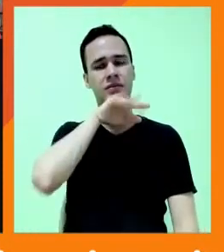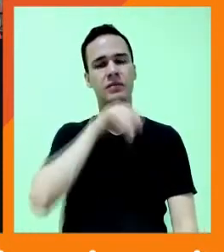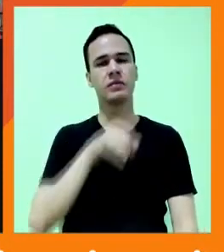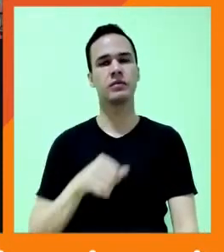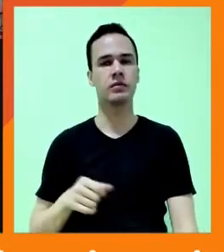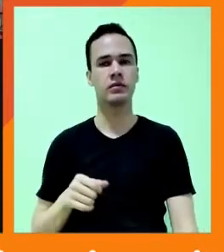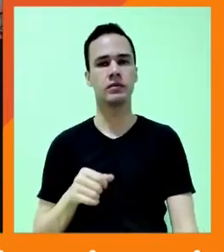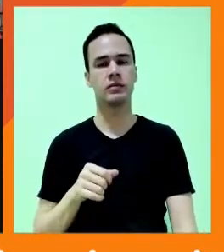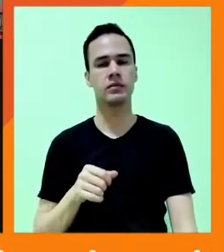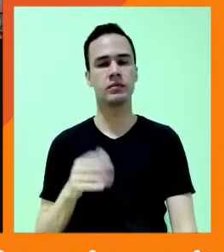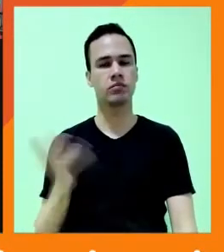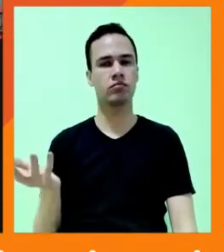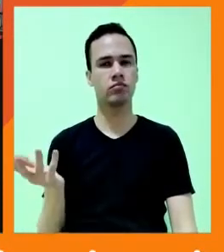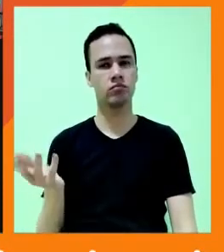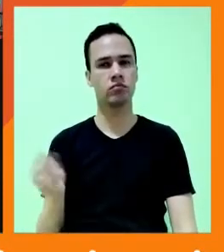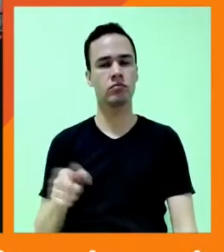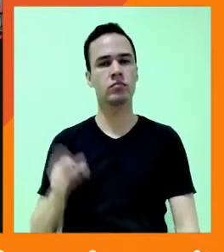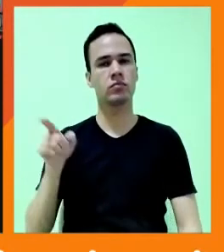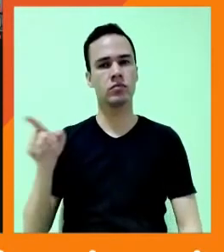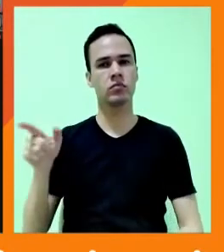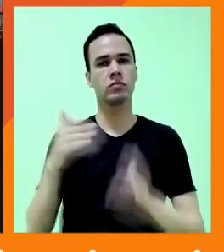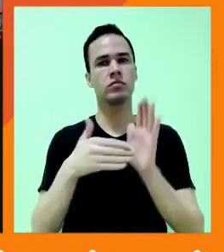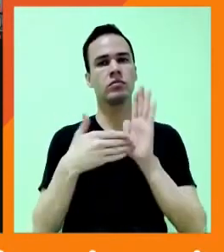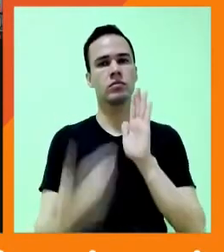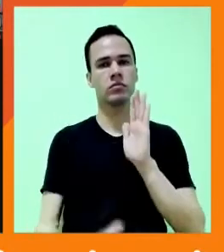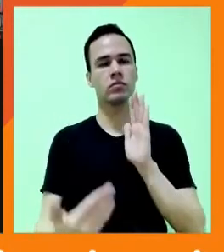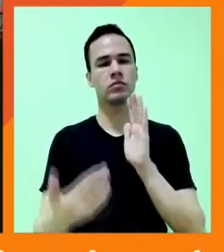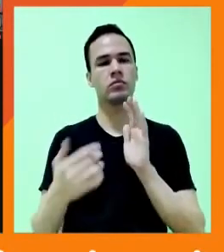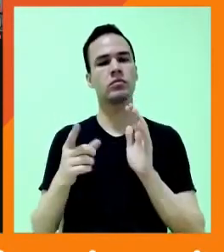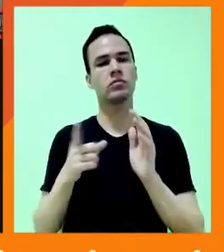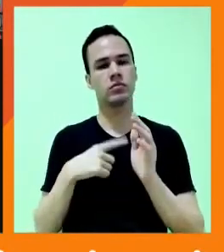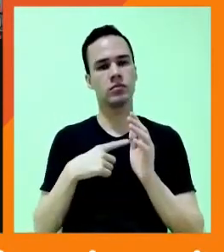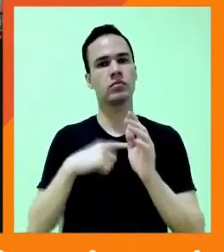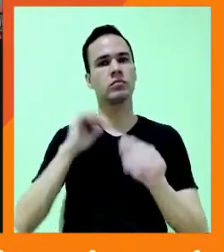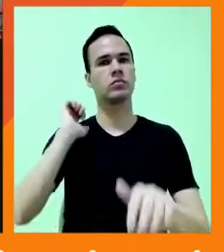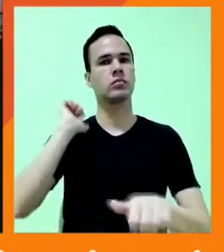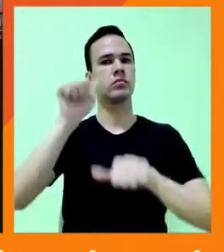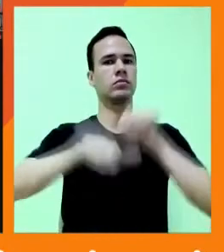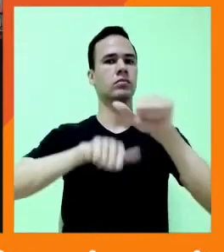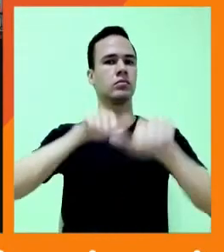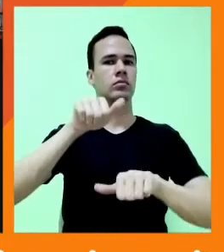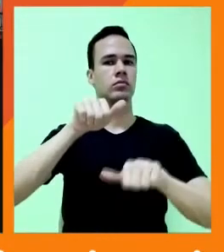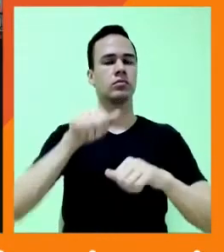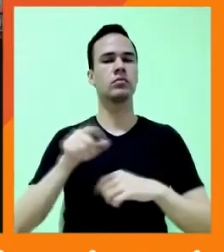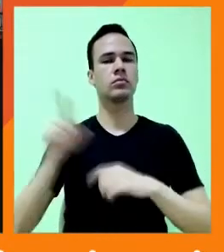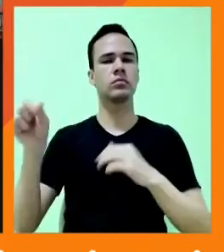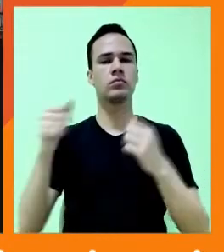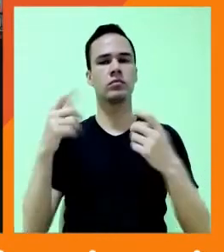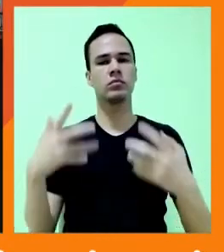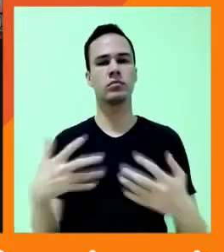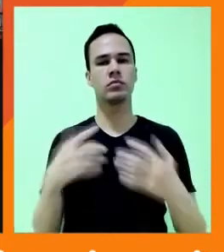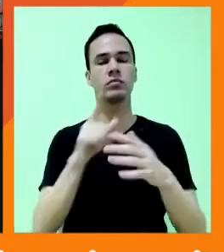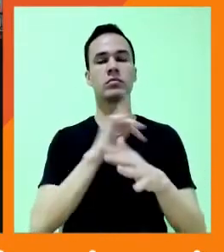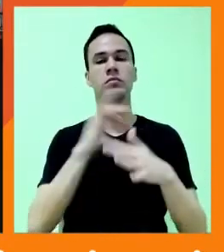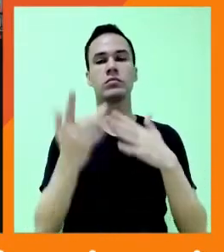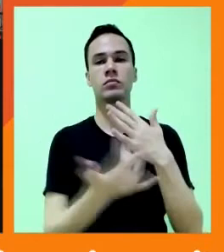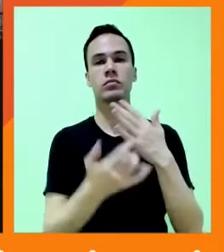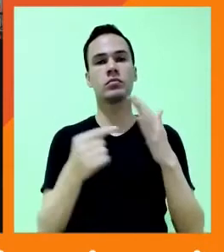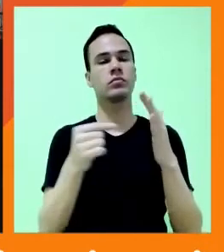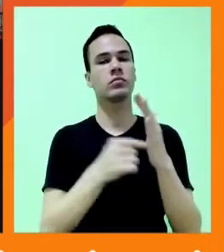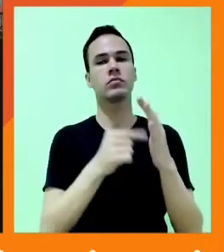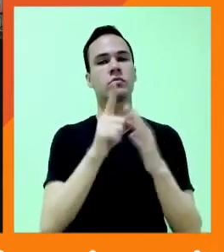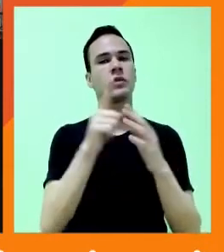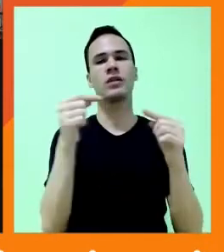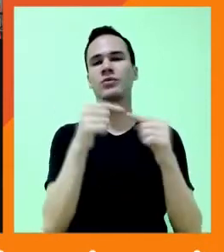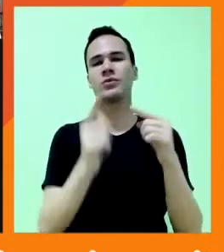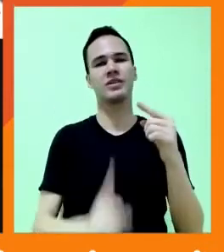então ele propõe umas estratégias um pouco radicais. Ele fala, inclusive, que as redes sociais não deveriam ser chamadas de redes sociais,